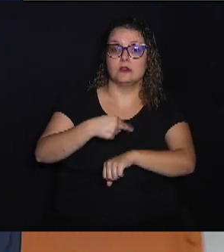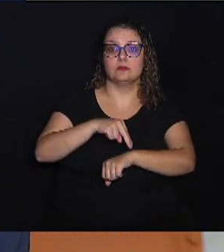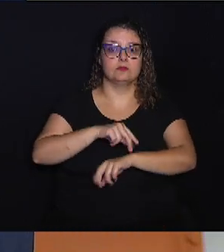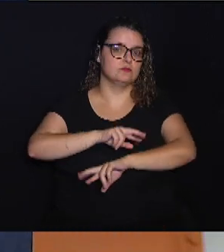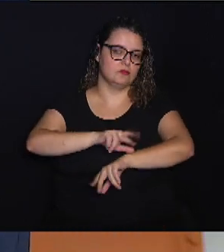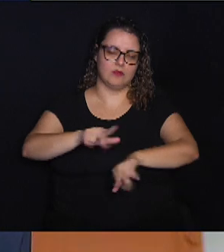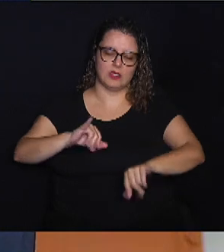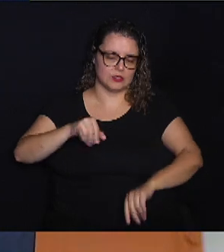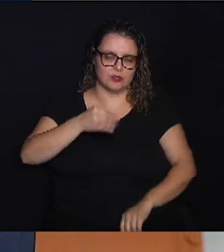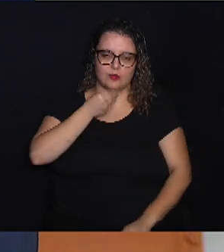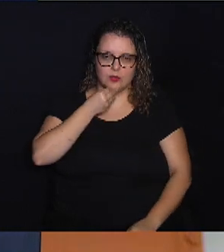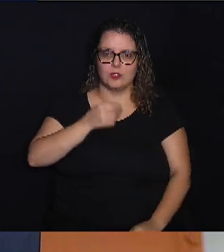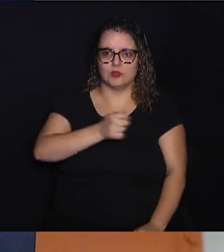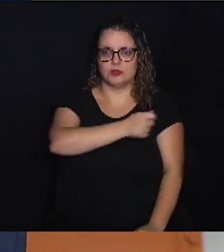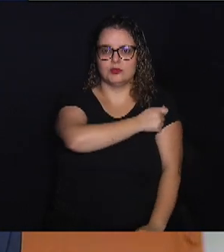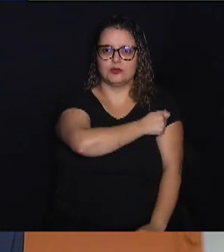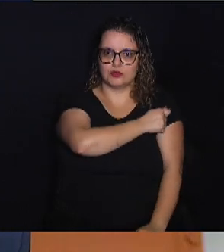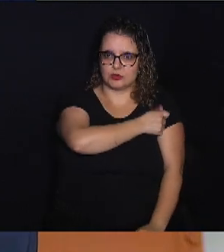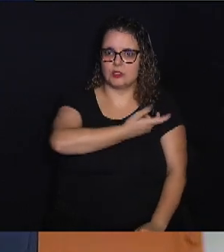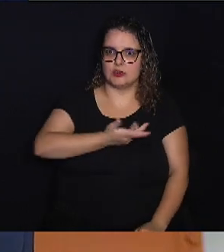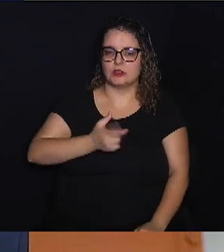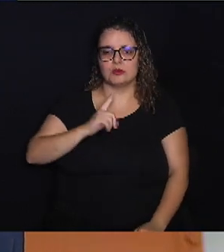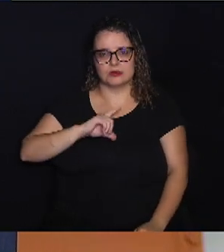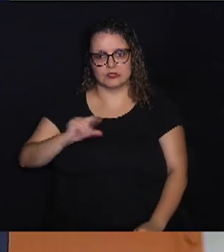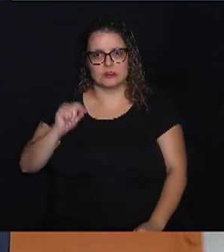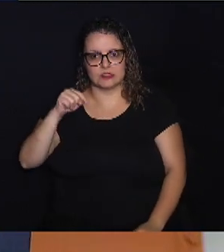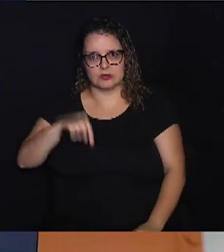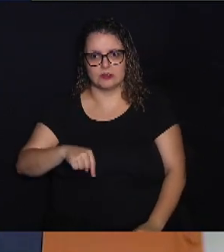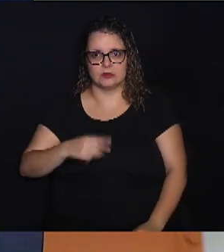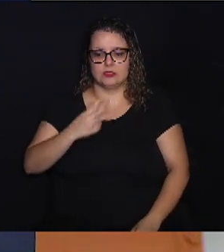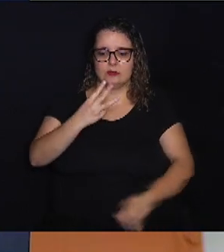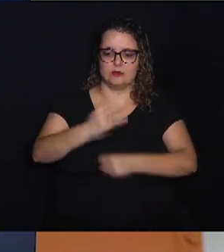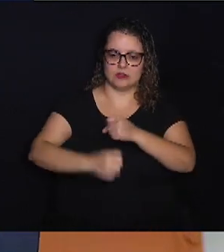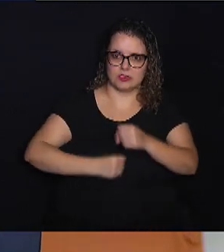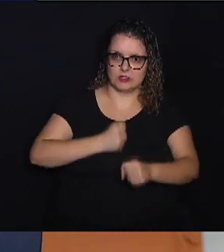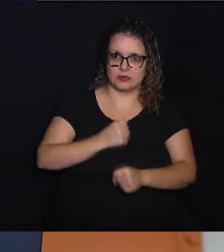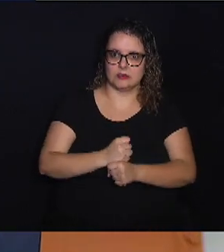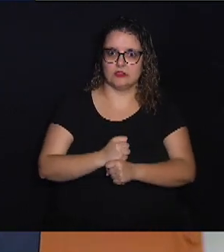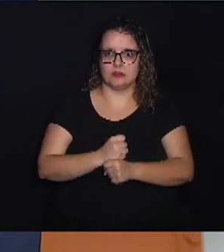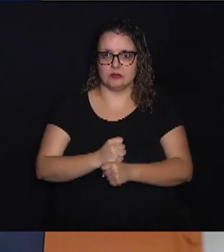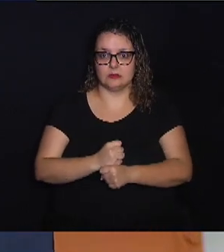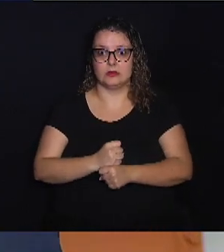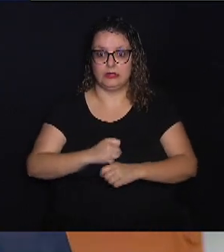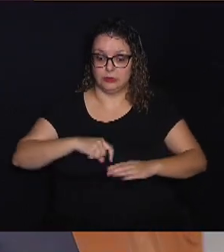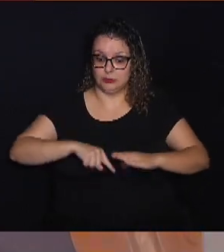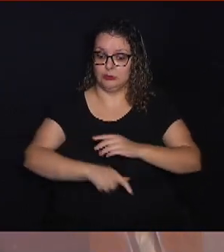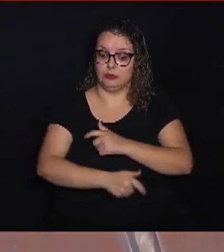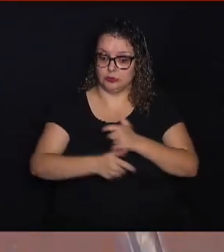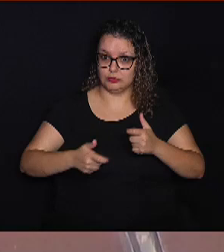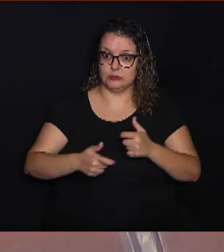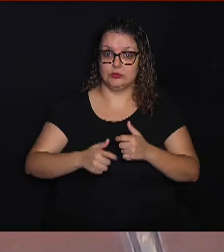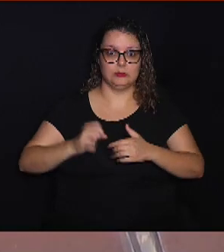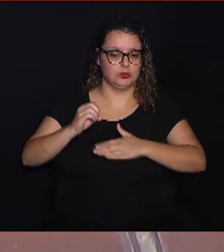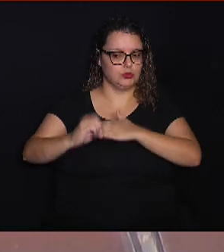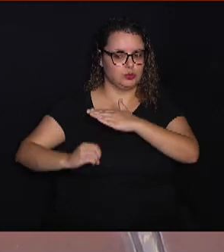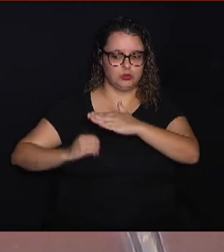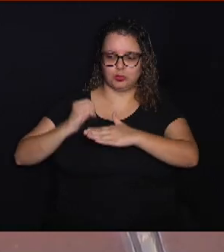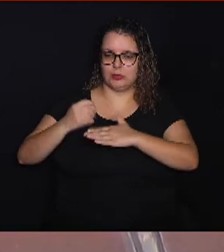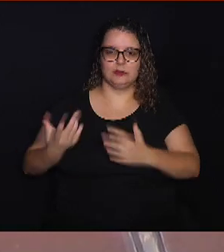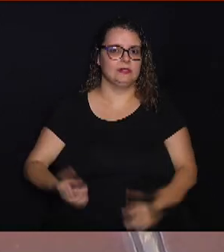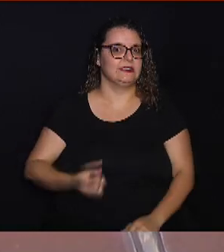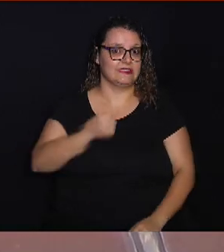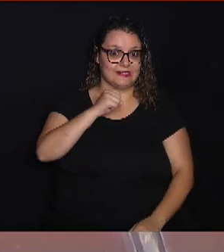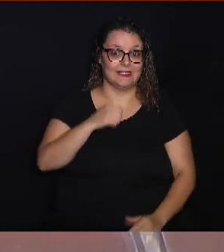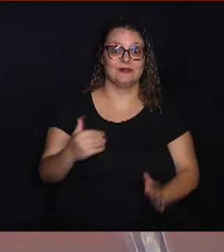enfim. São os alunos que saem daqui, são 3 anos, bastante intensos, full time, das 8